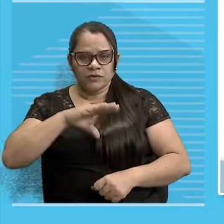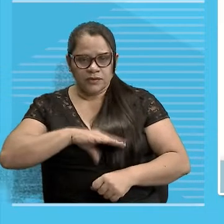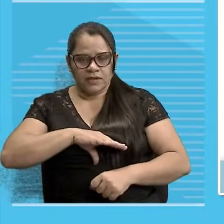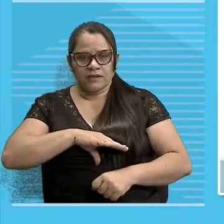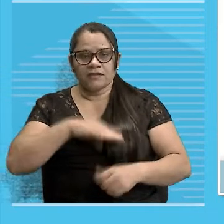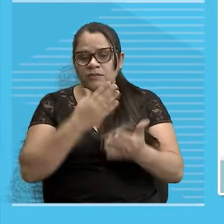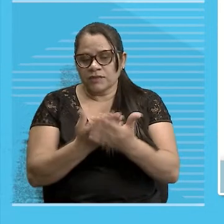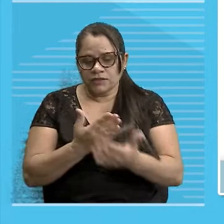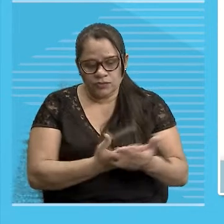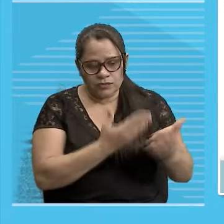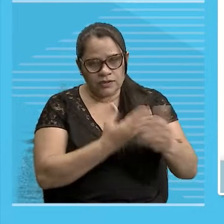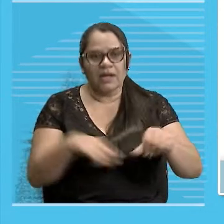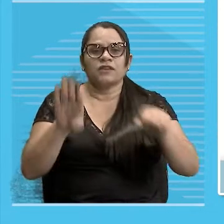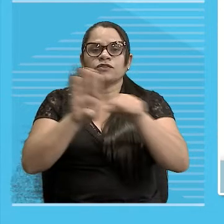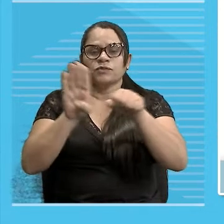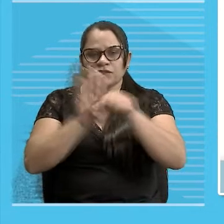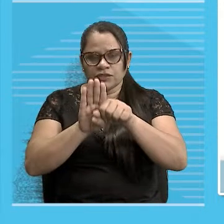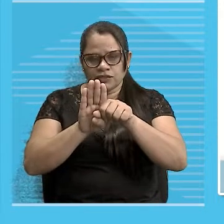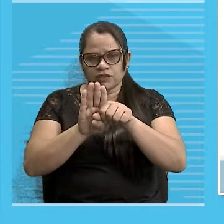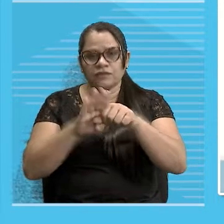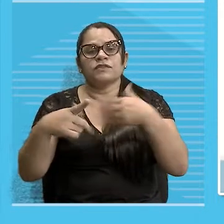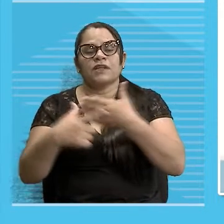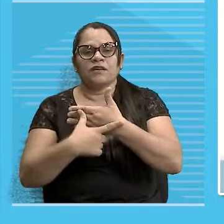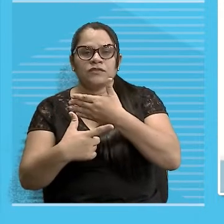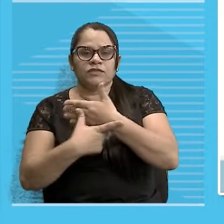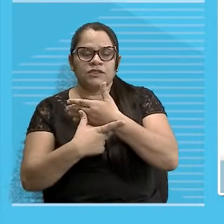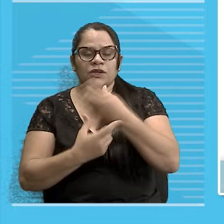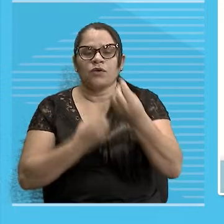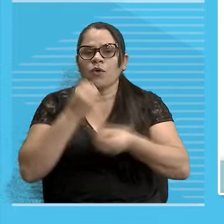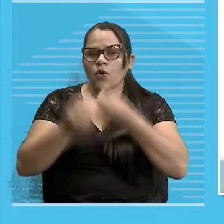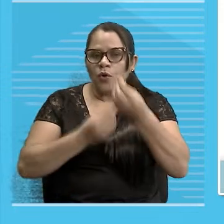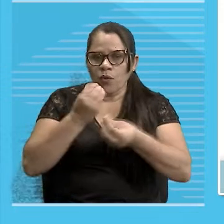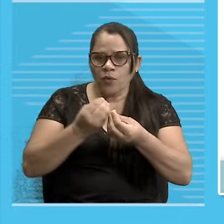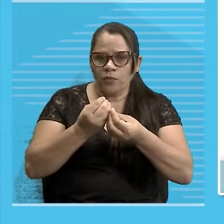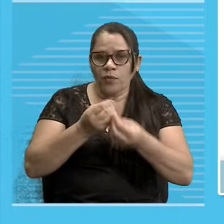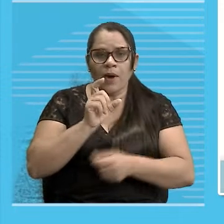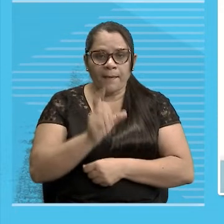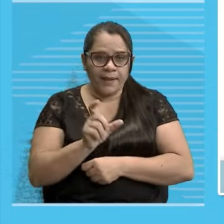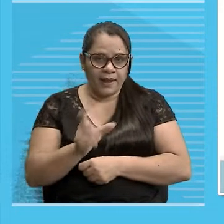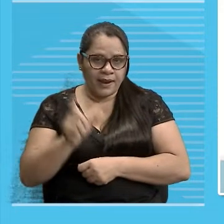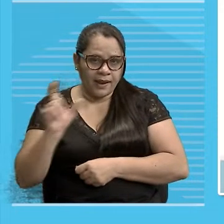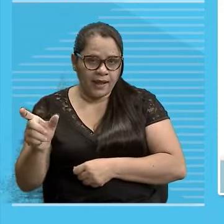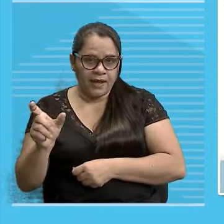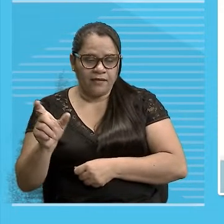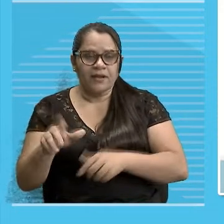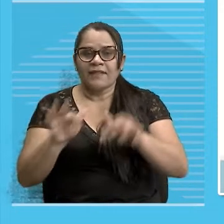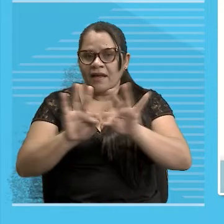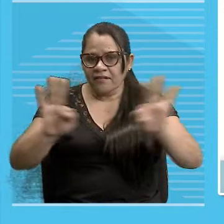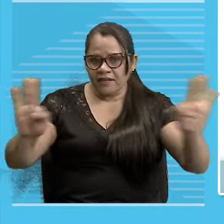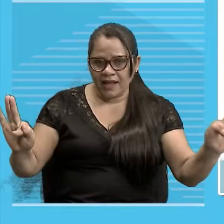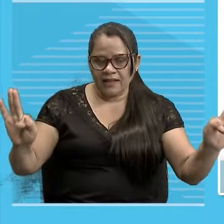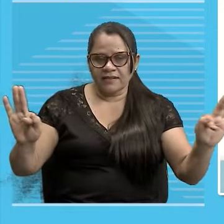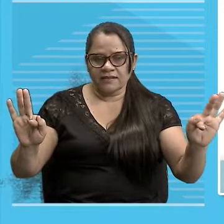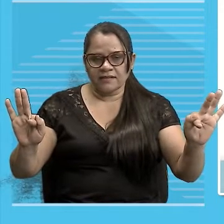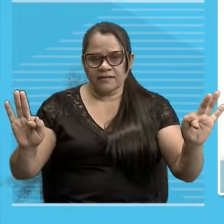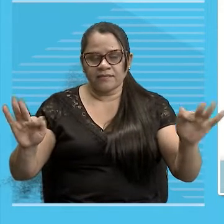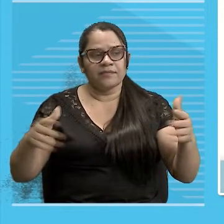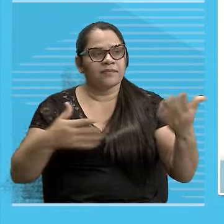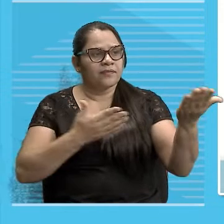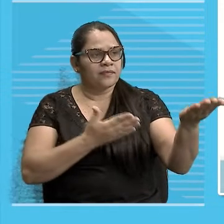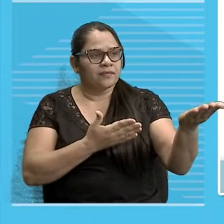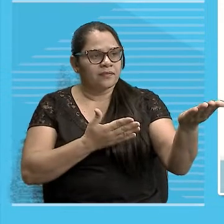ver o substantivo aí funcionando Como um elemento básico presente nas frases, orações e períodos Então está aí